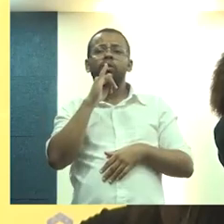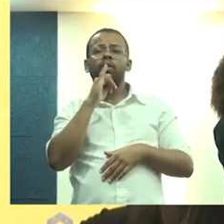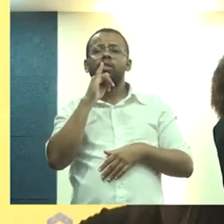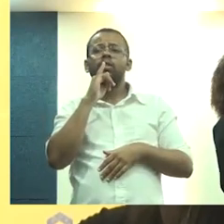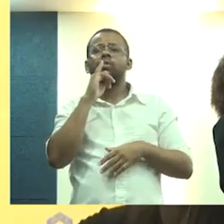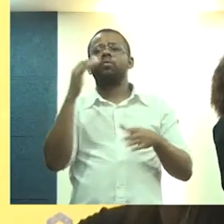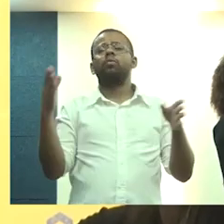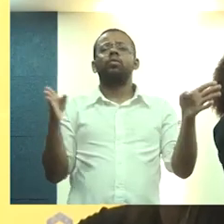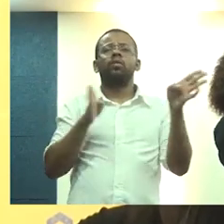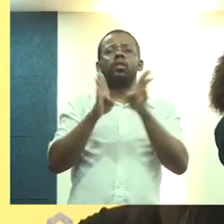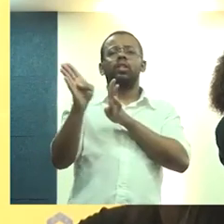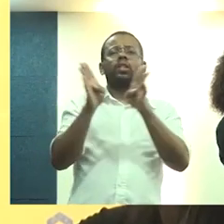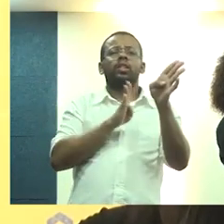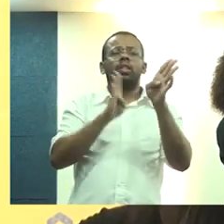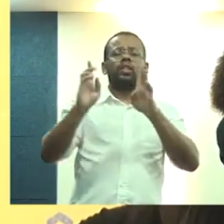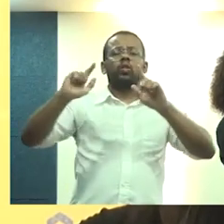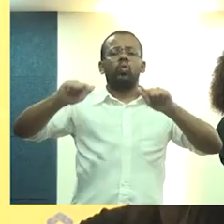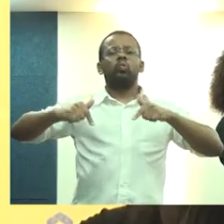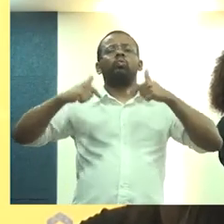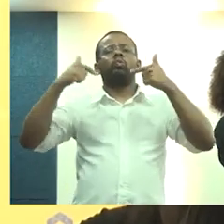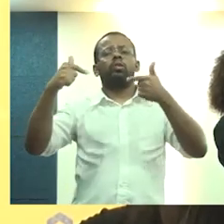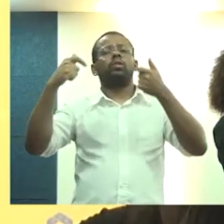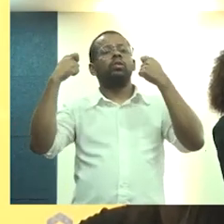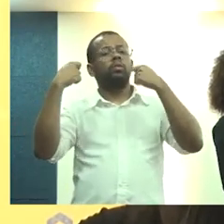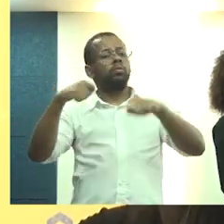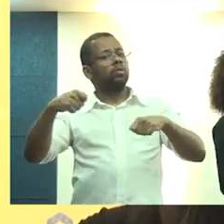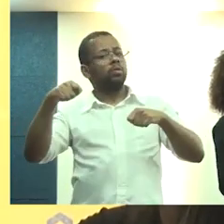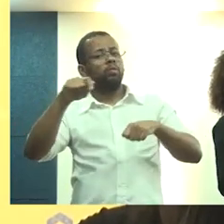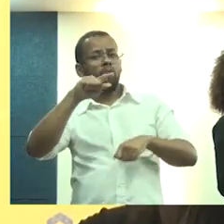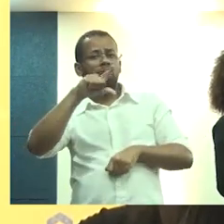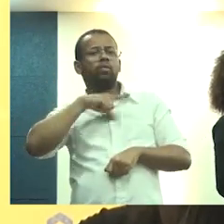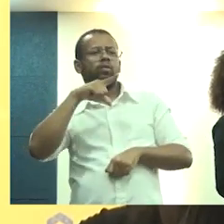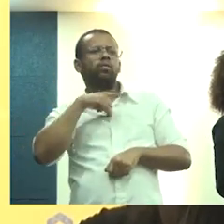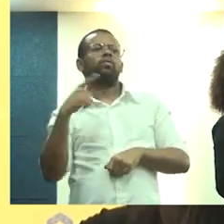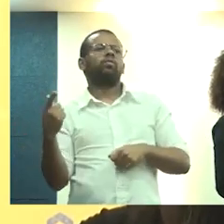acessibilidade. Estão desafios que nós temos que enfrentar